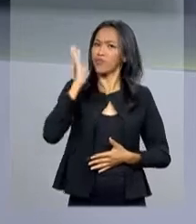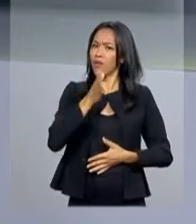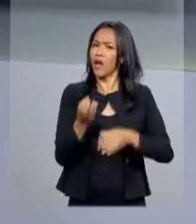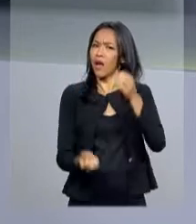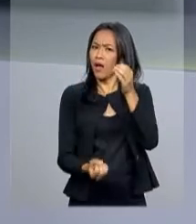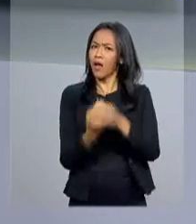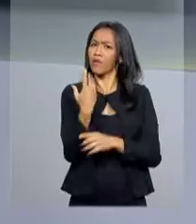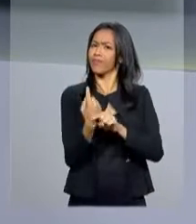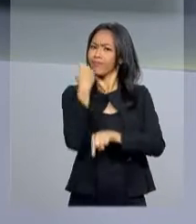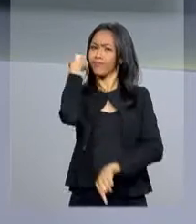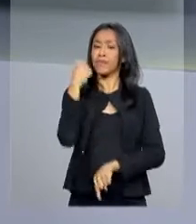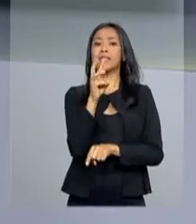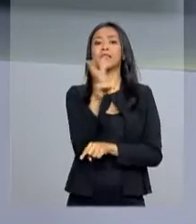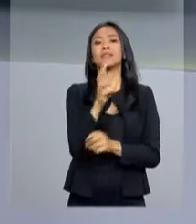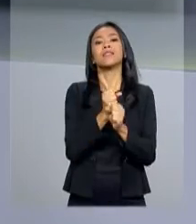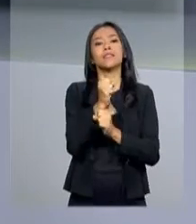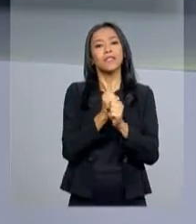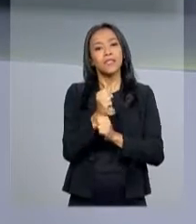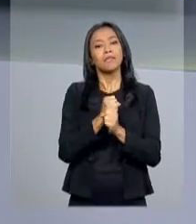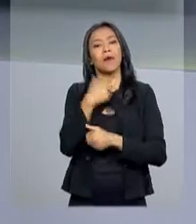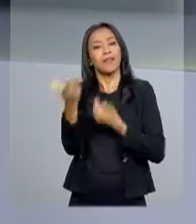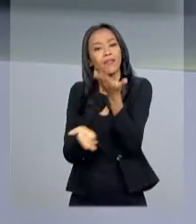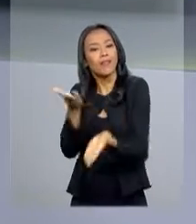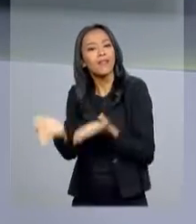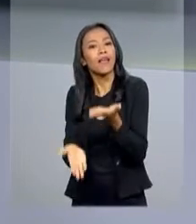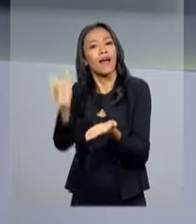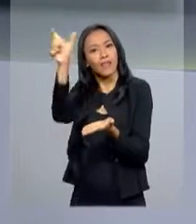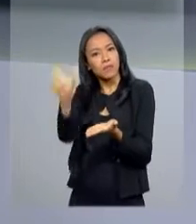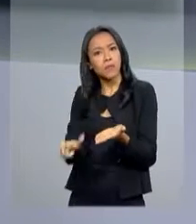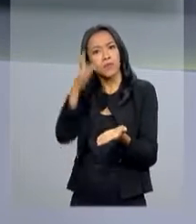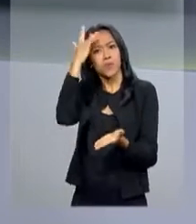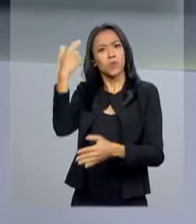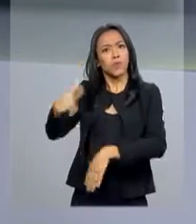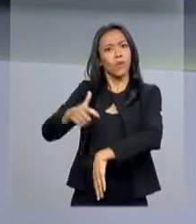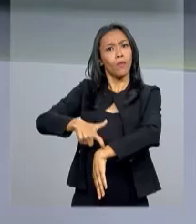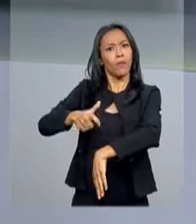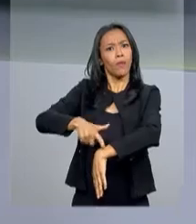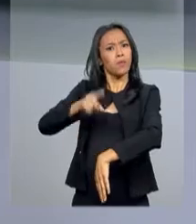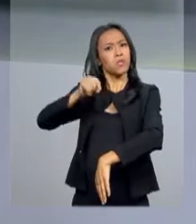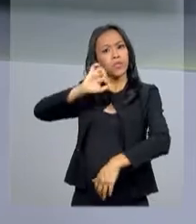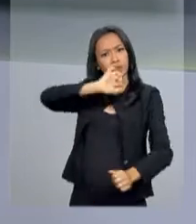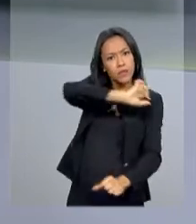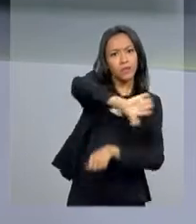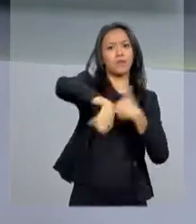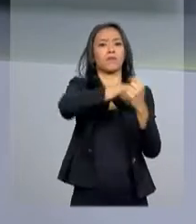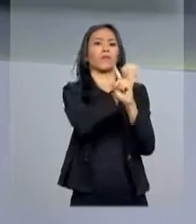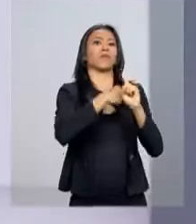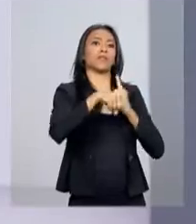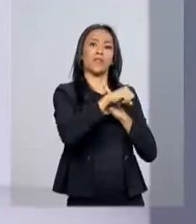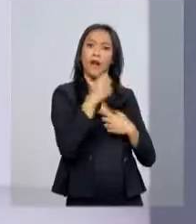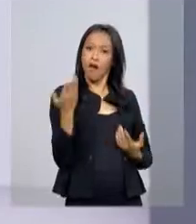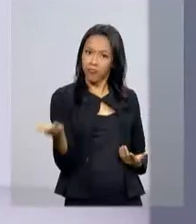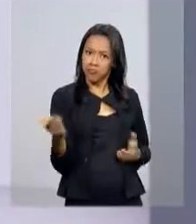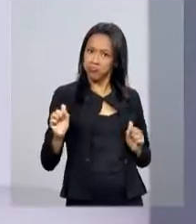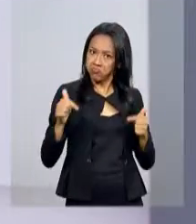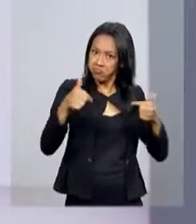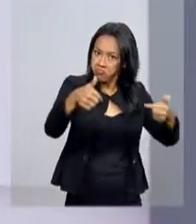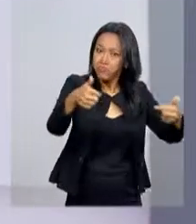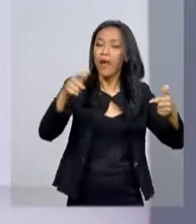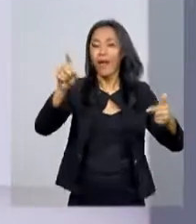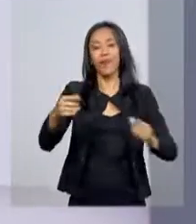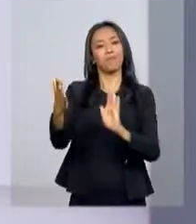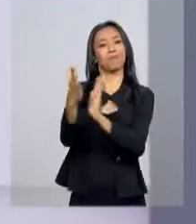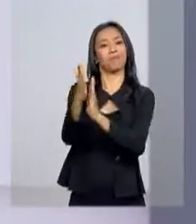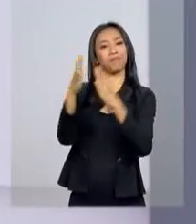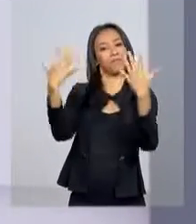para lembrar aqueles que dedicam parte do seu tempo a atividades de transformação social. Uma homenagem para